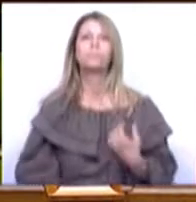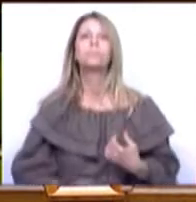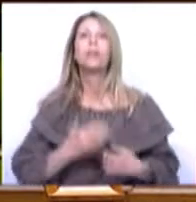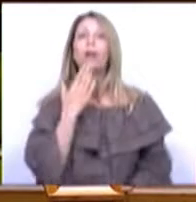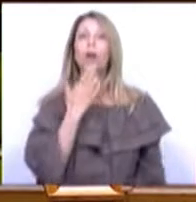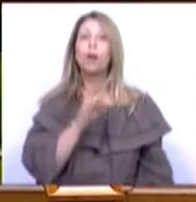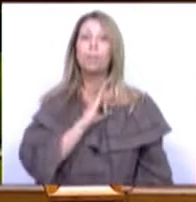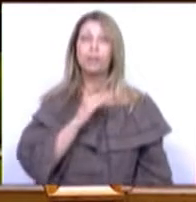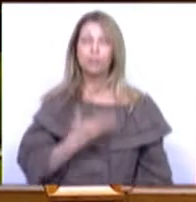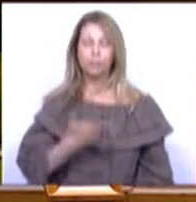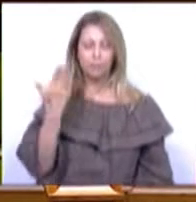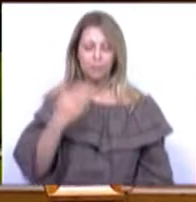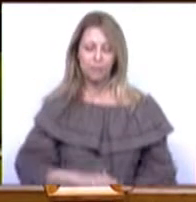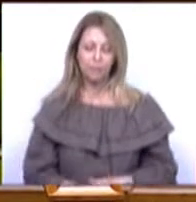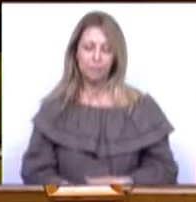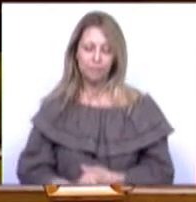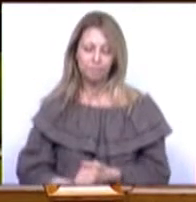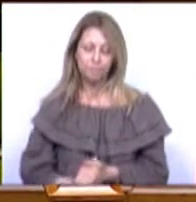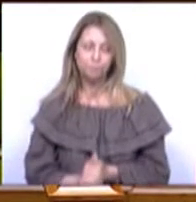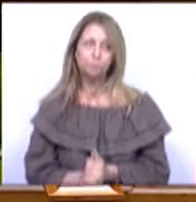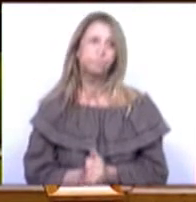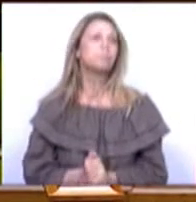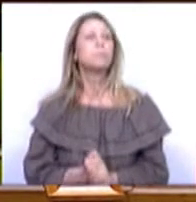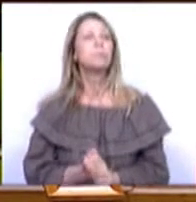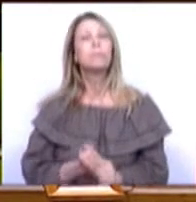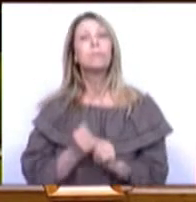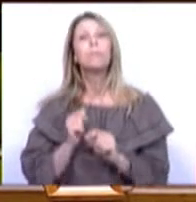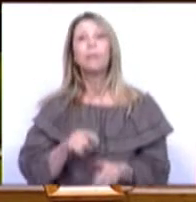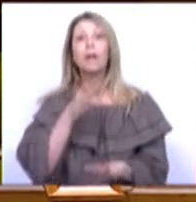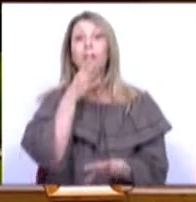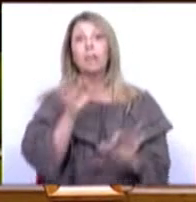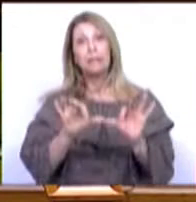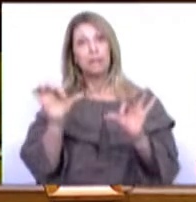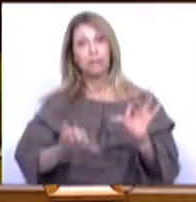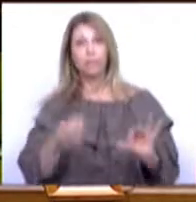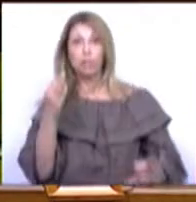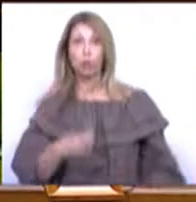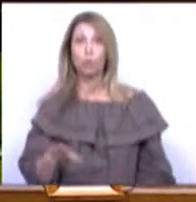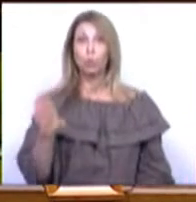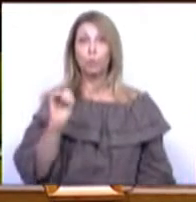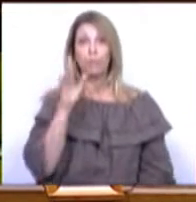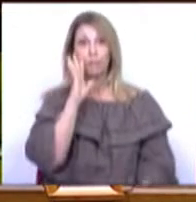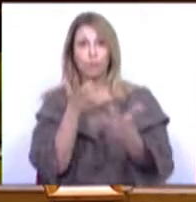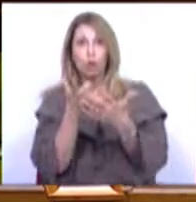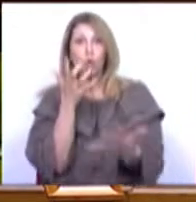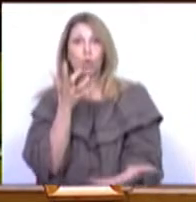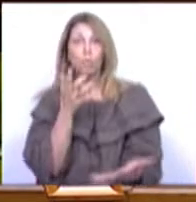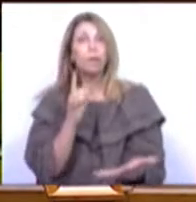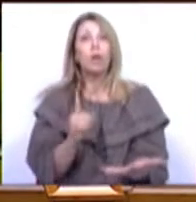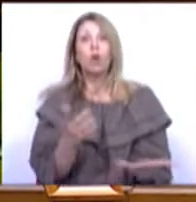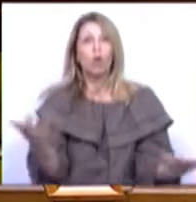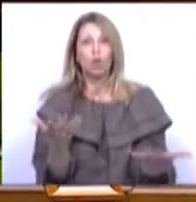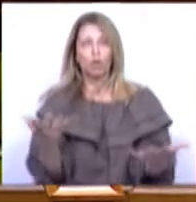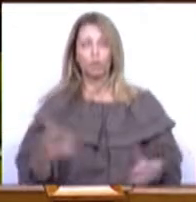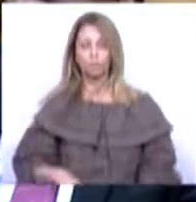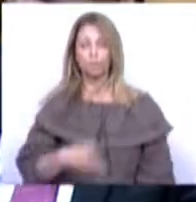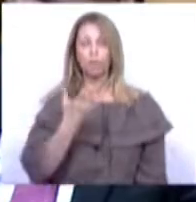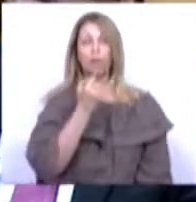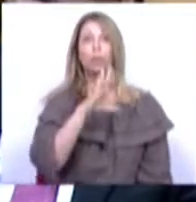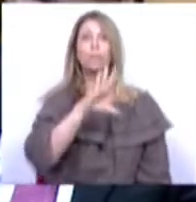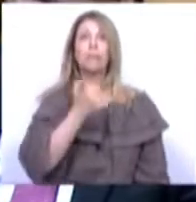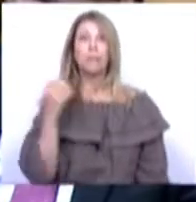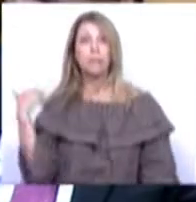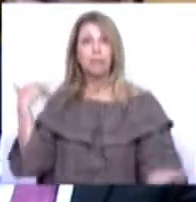Muito obrigada, Sr. Presidente. Esta intervenção do Partido Socialista é para sublinhar que desde 2015